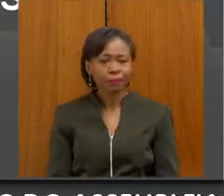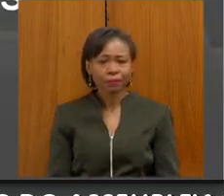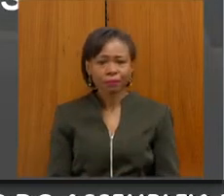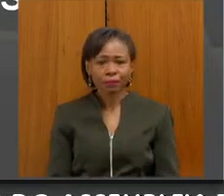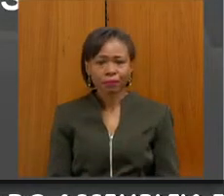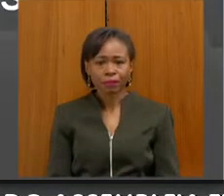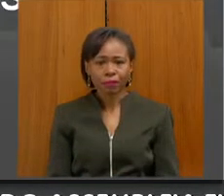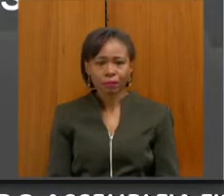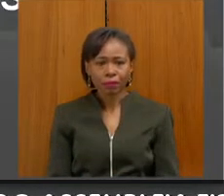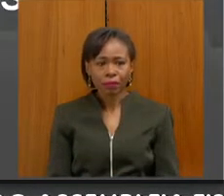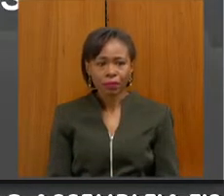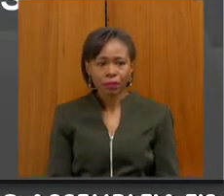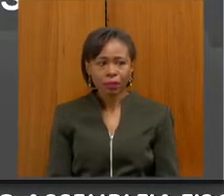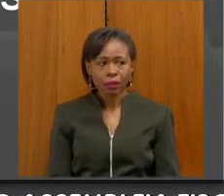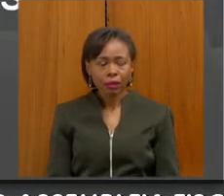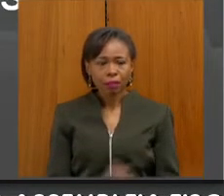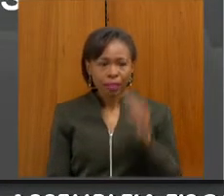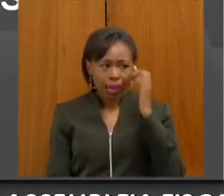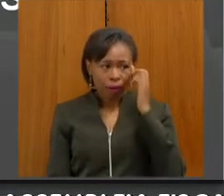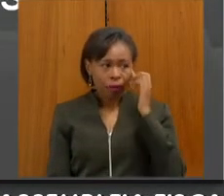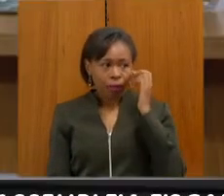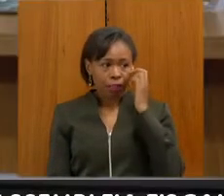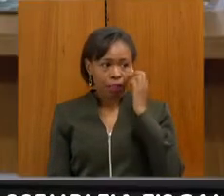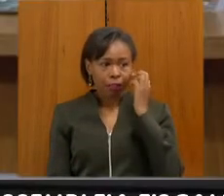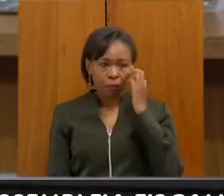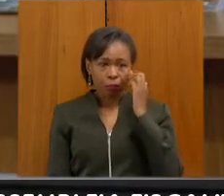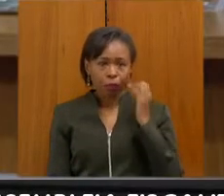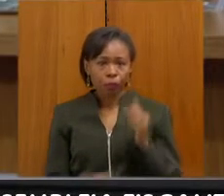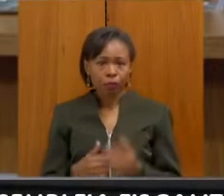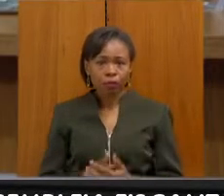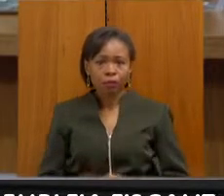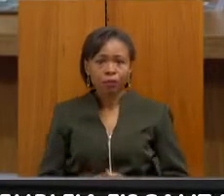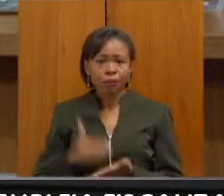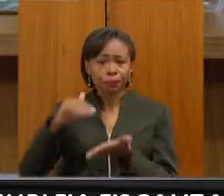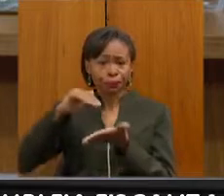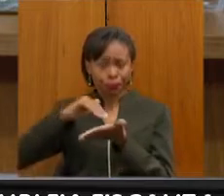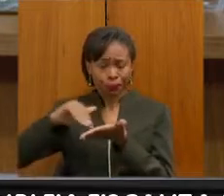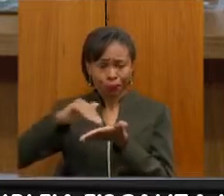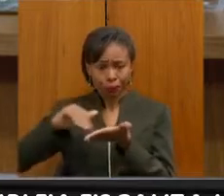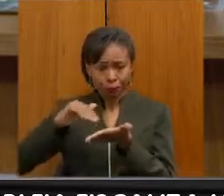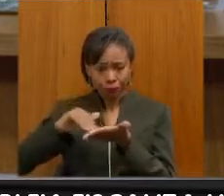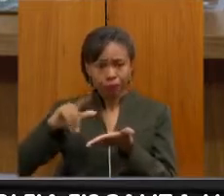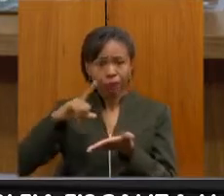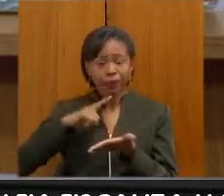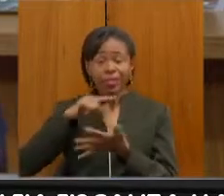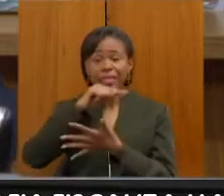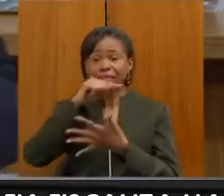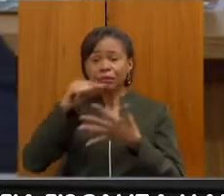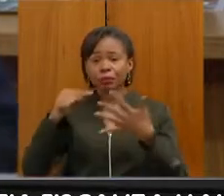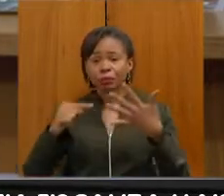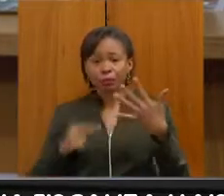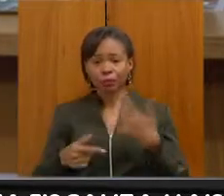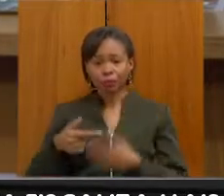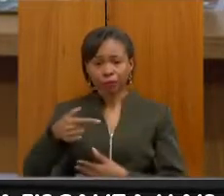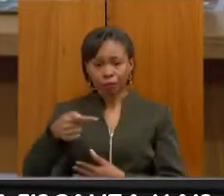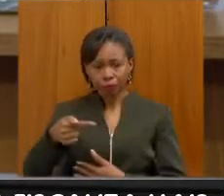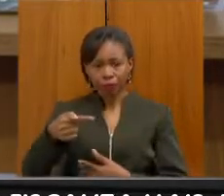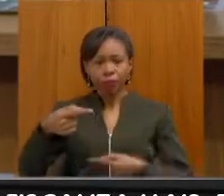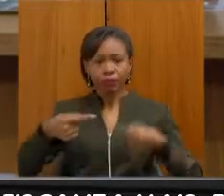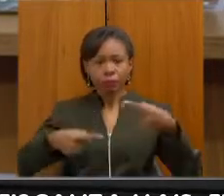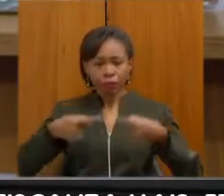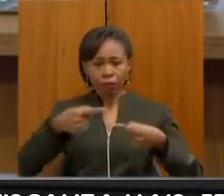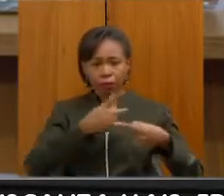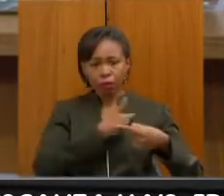verem a noção que a CEDESI hoje comporta sete políticas públicas, dentre elas o trabalho-emprego, que eu estou aqui